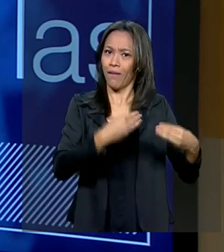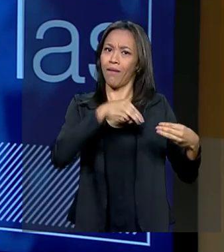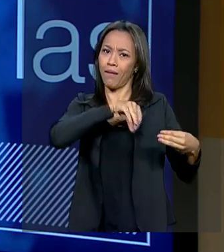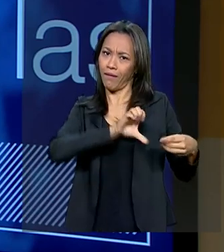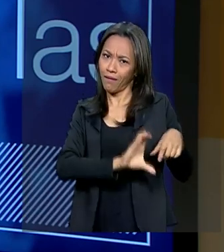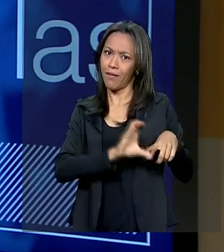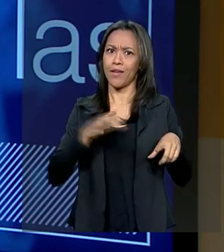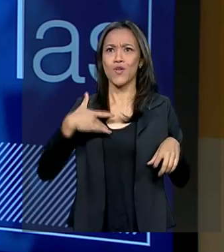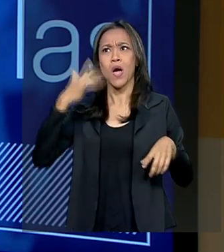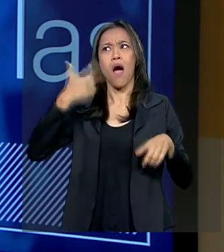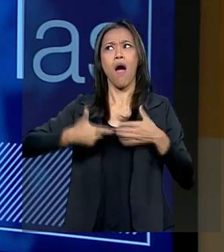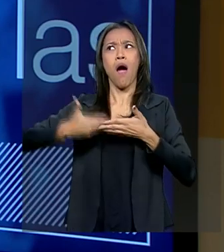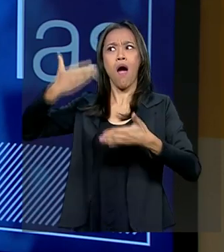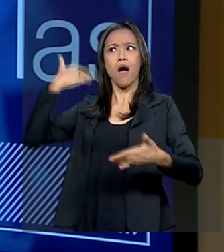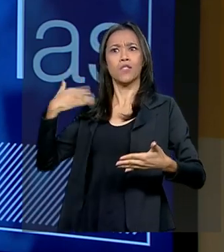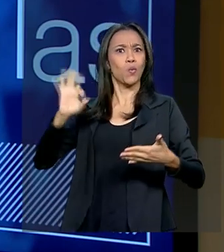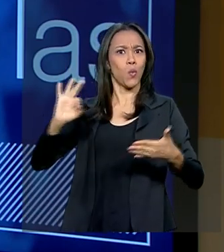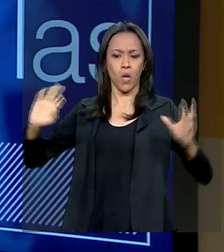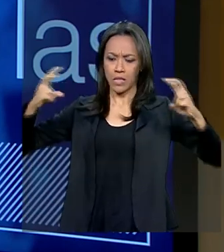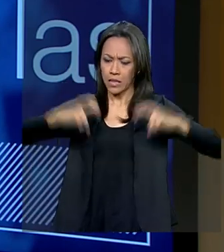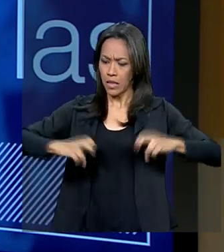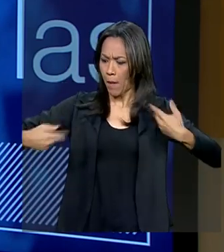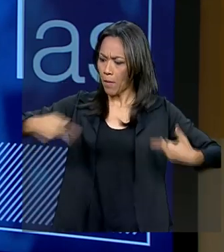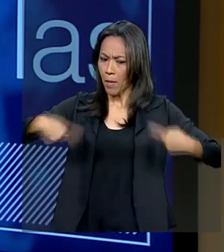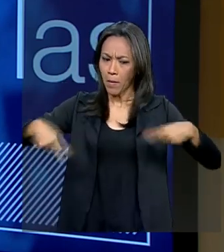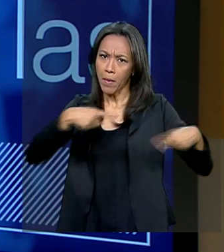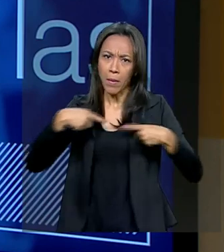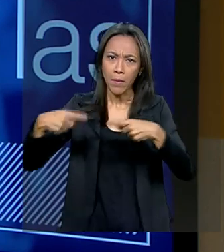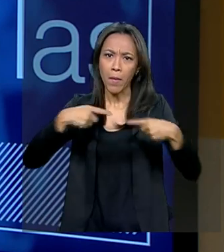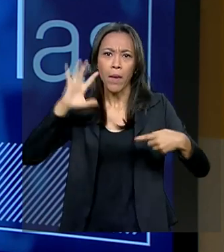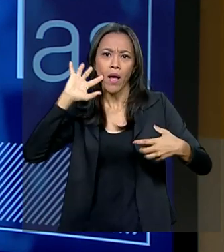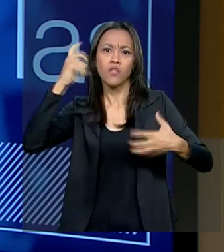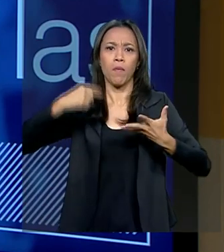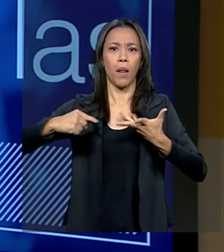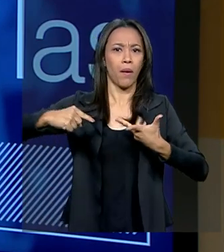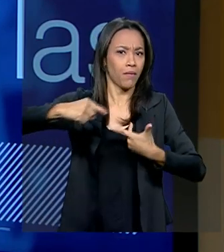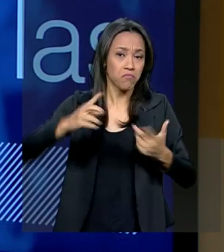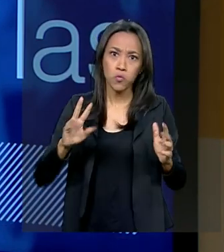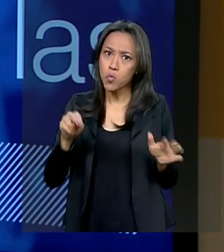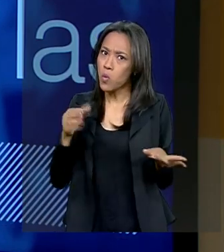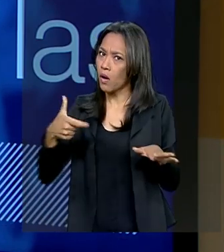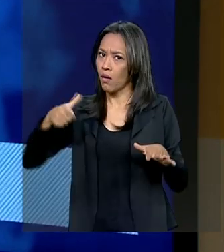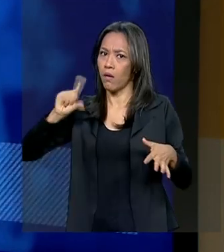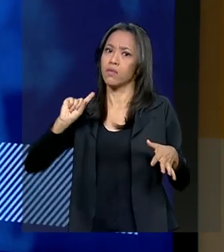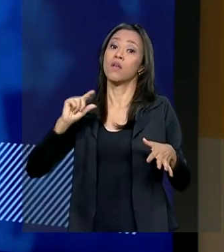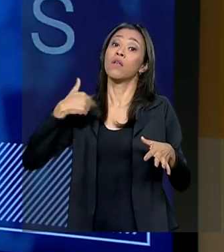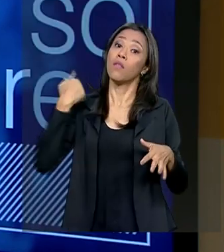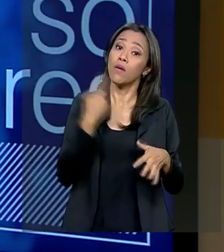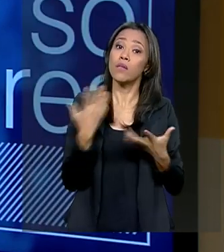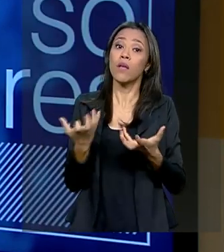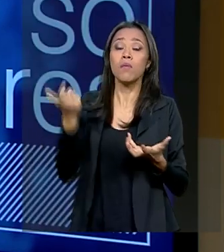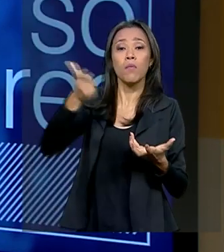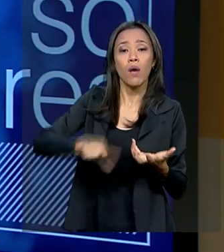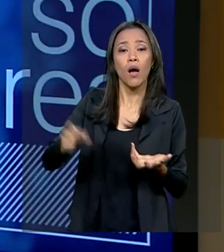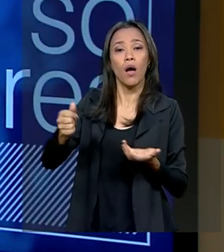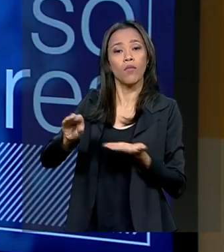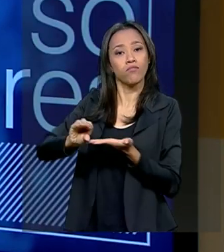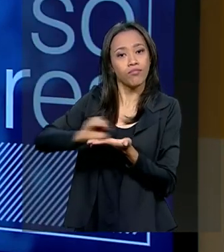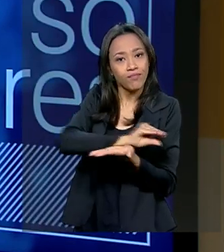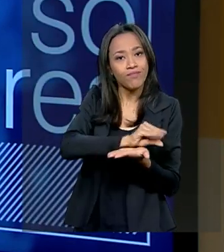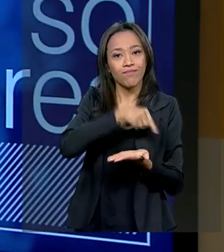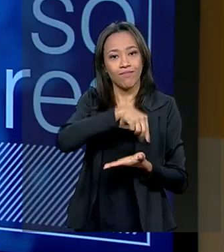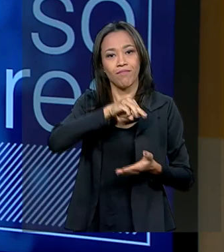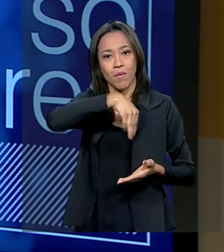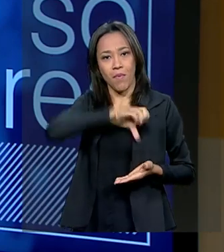próximo da economia, discutindo, buscando solução. A gente está conseguindo disponibilizar mais recursos. Entre eles, foi disponibilizada